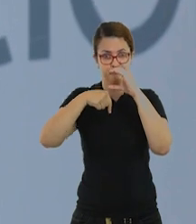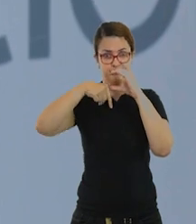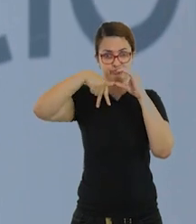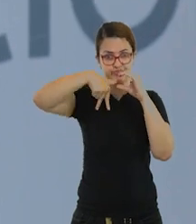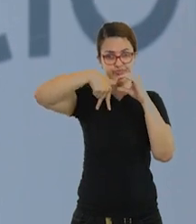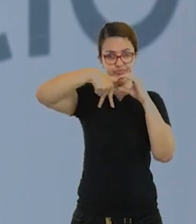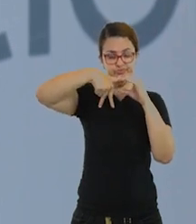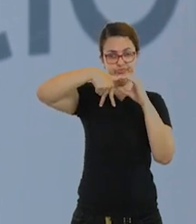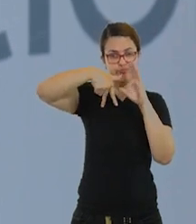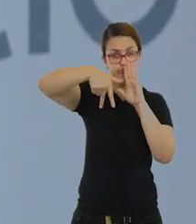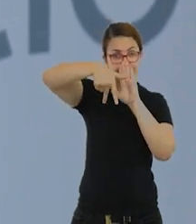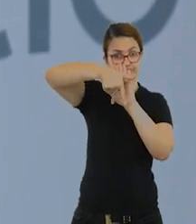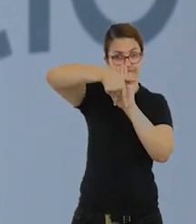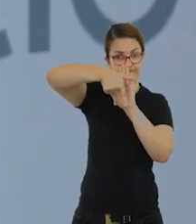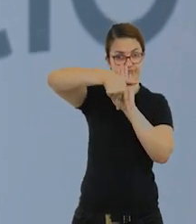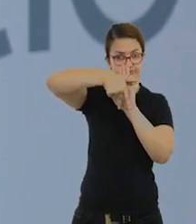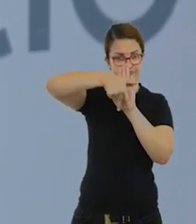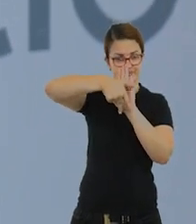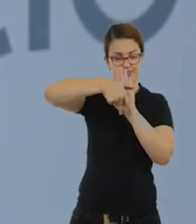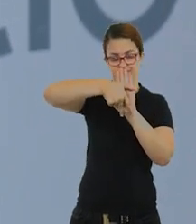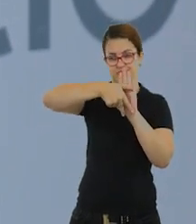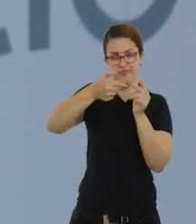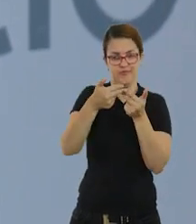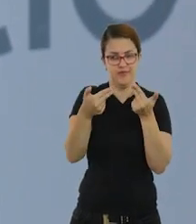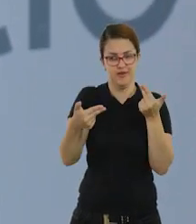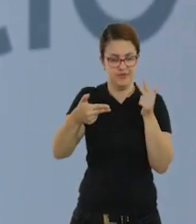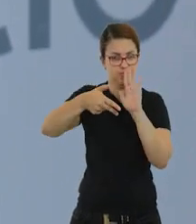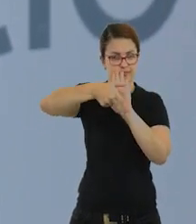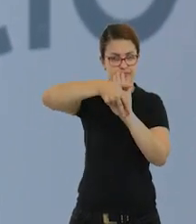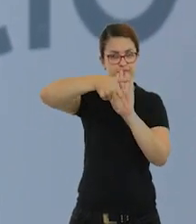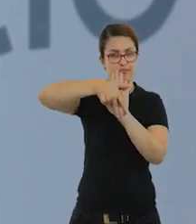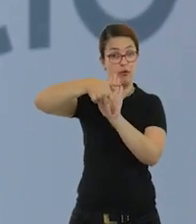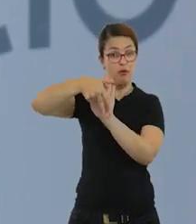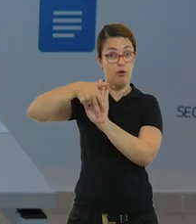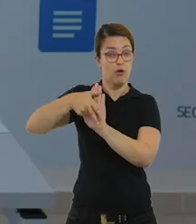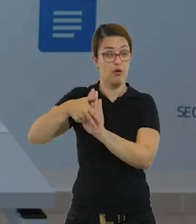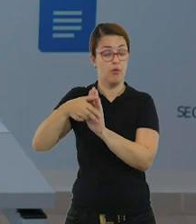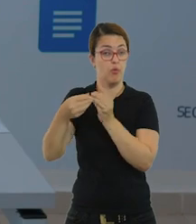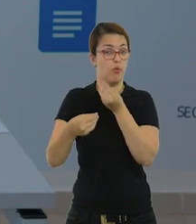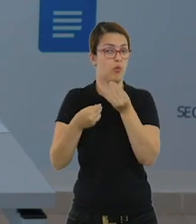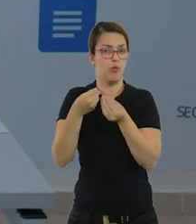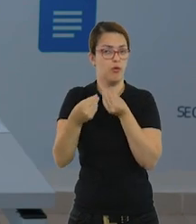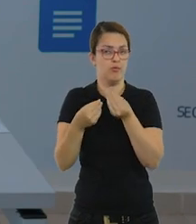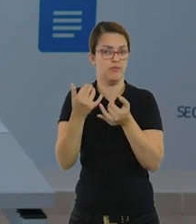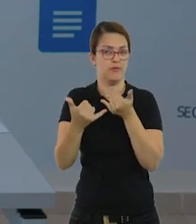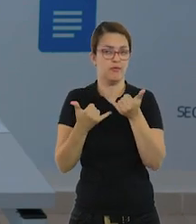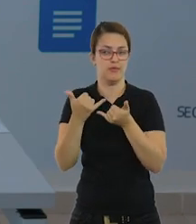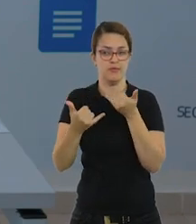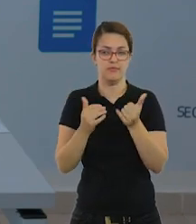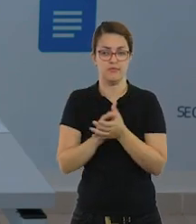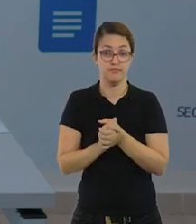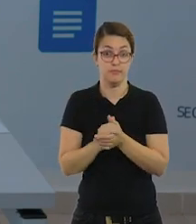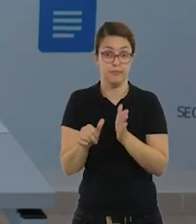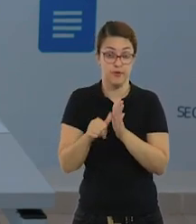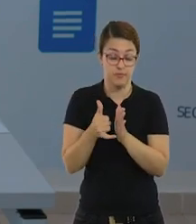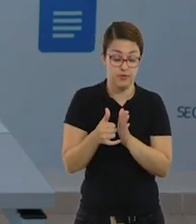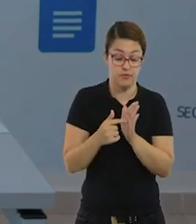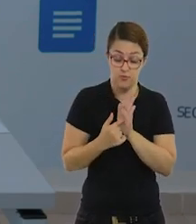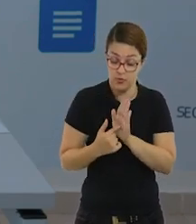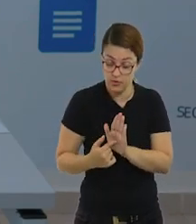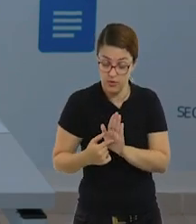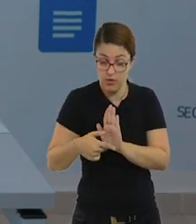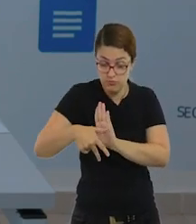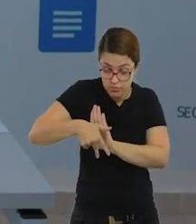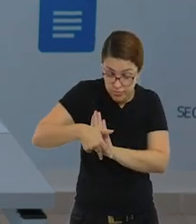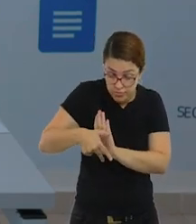ok? Feito isso, faça vários, tá? Para a criança poder realizar. E como que funciona a brincadeira? Para começar, você vai mostrar um